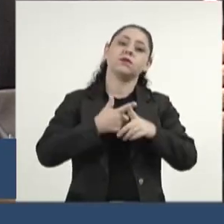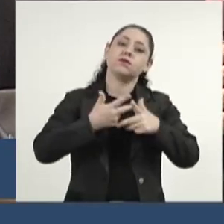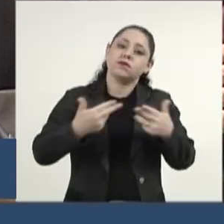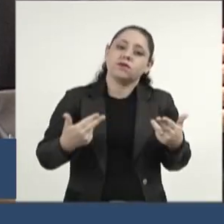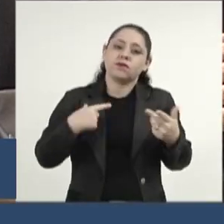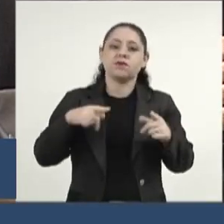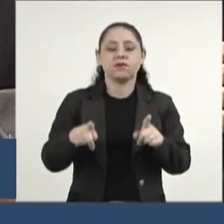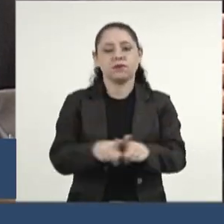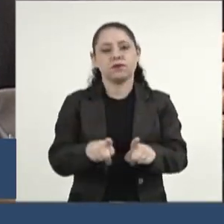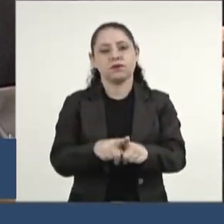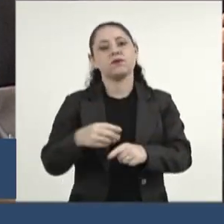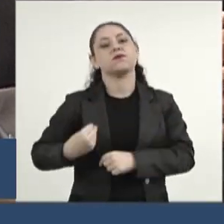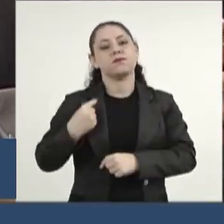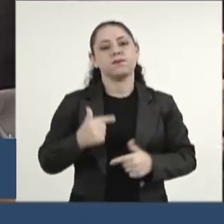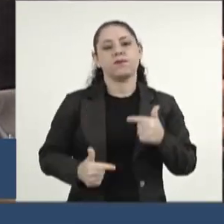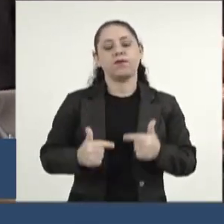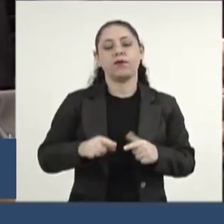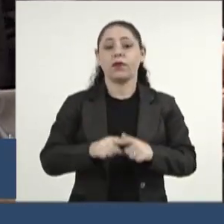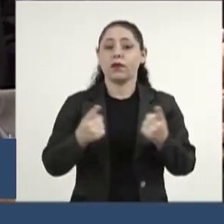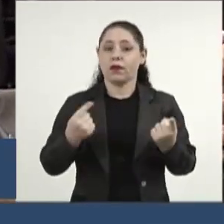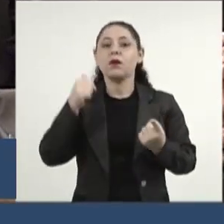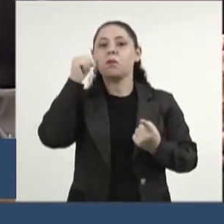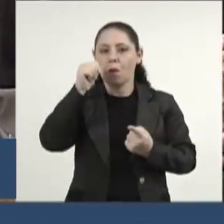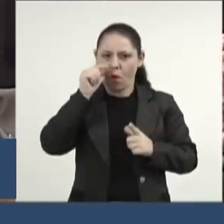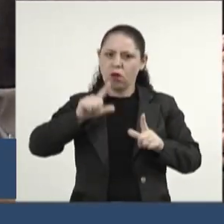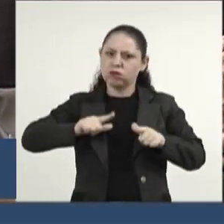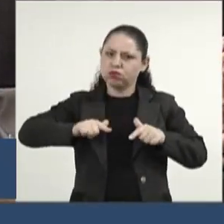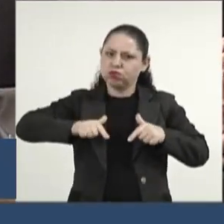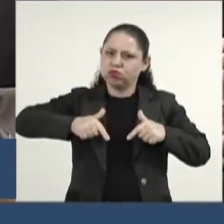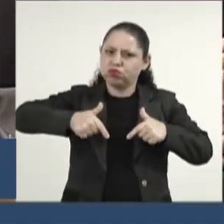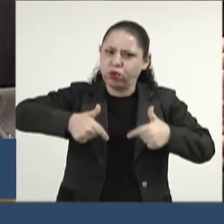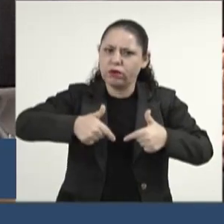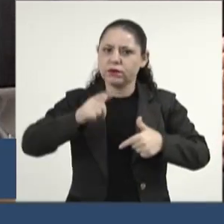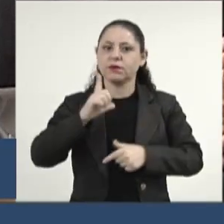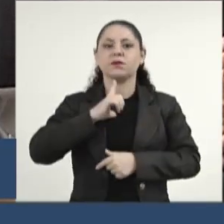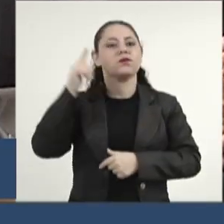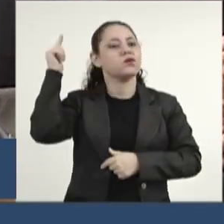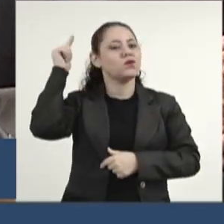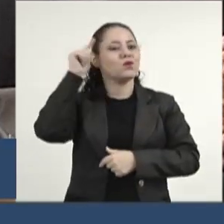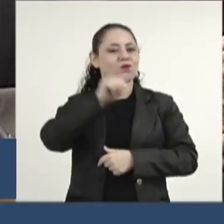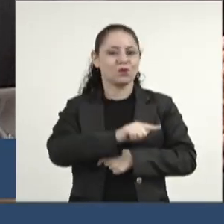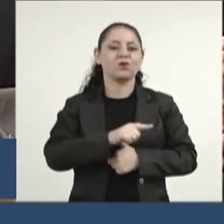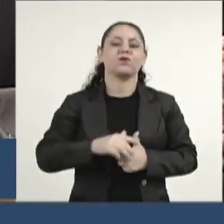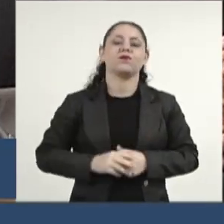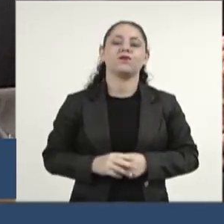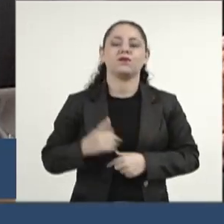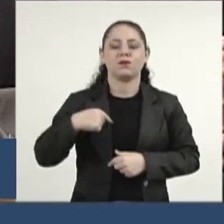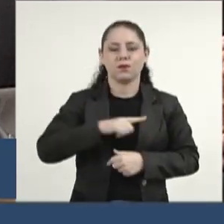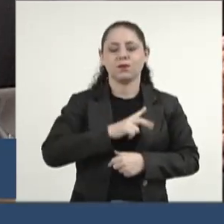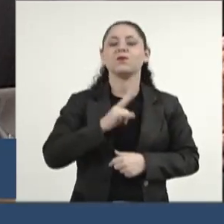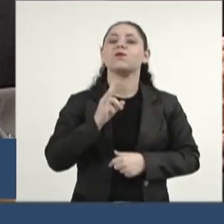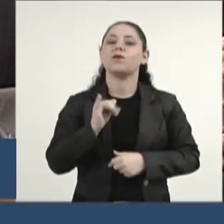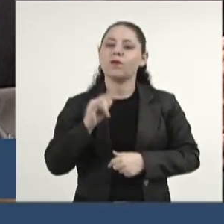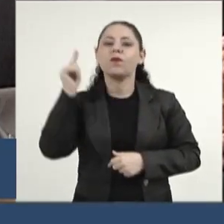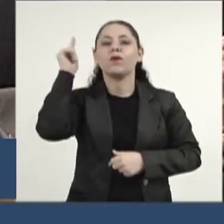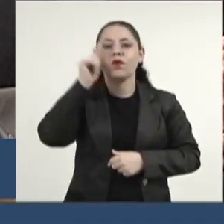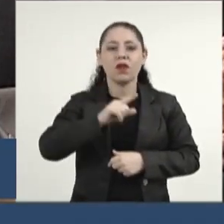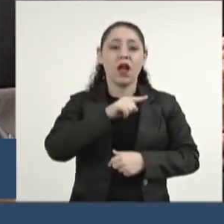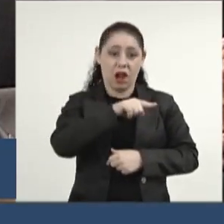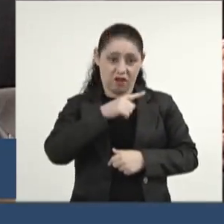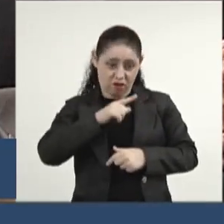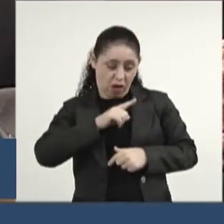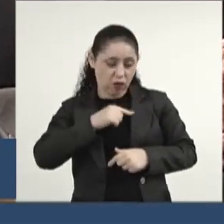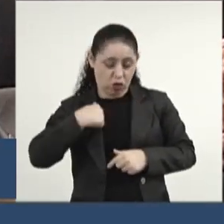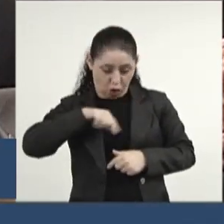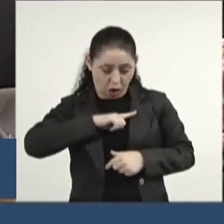e ainda participar da política. Mas as mulheres são guerreiras, né, e conseguem isso. Nós homens não conseguimos, mas elas